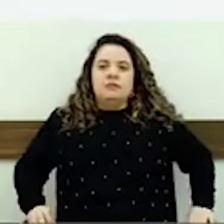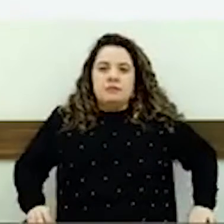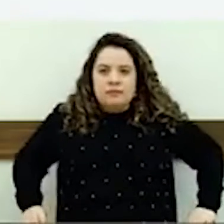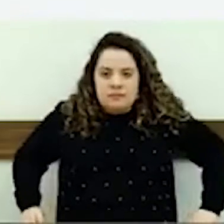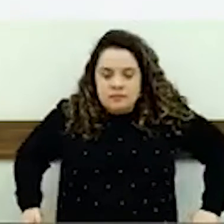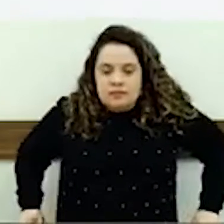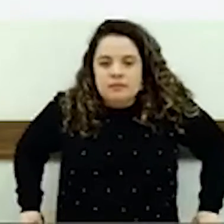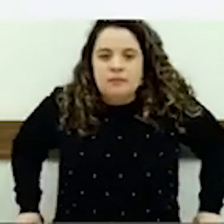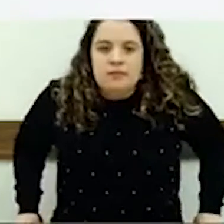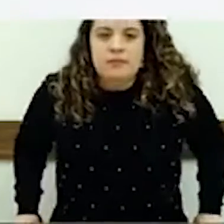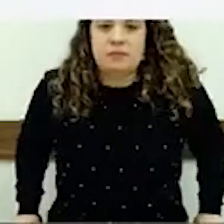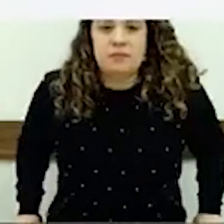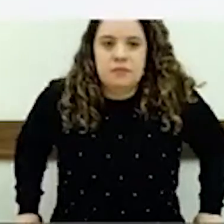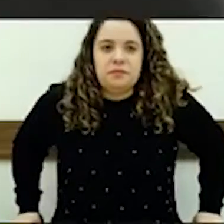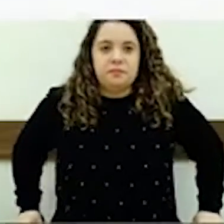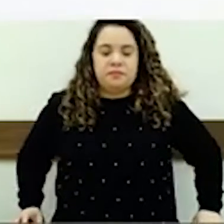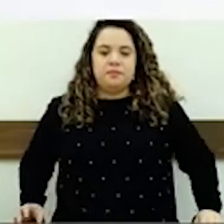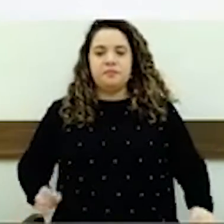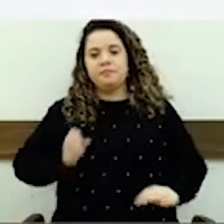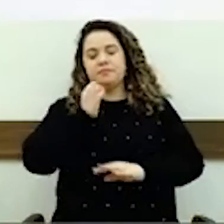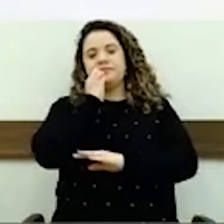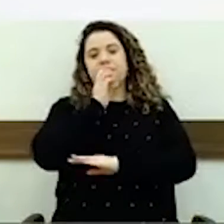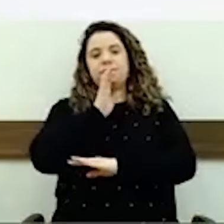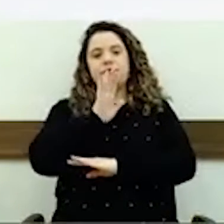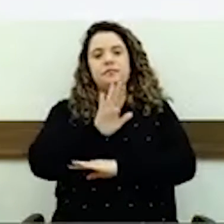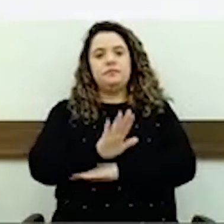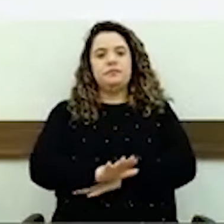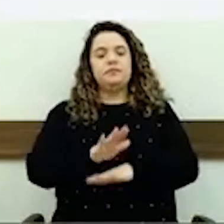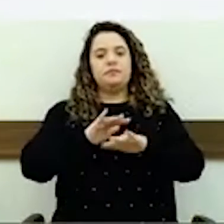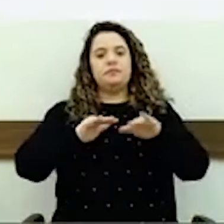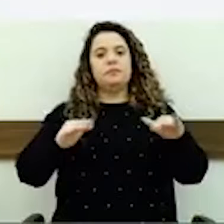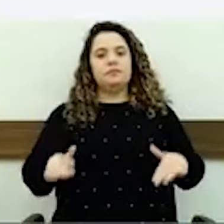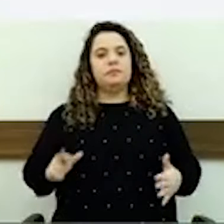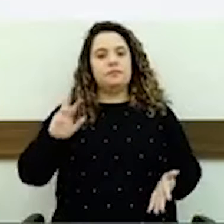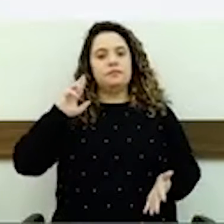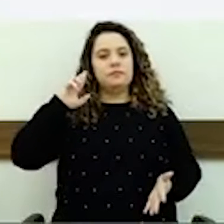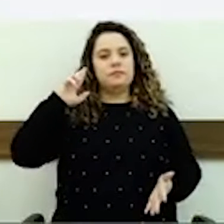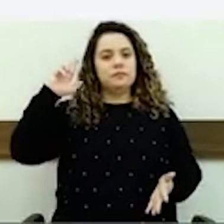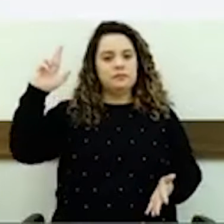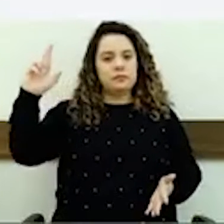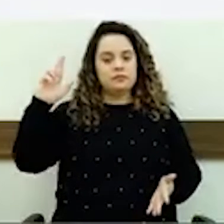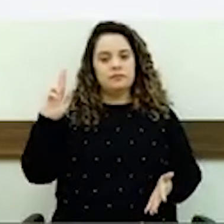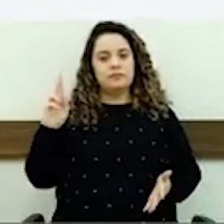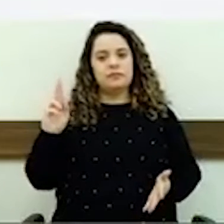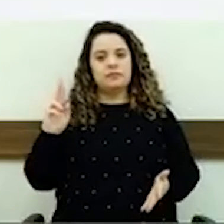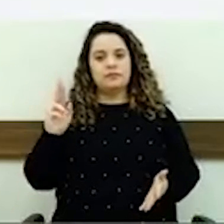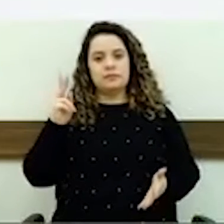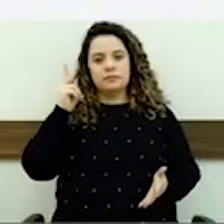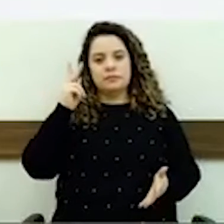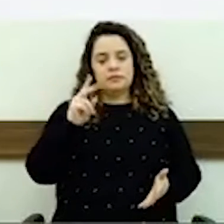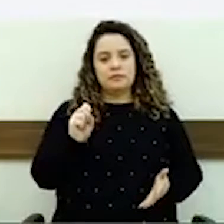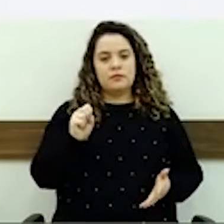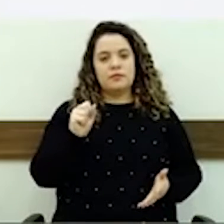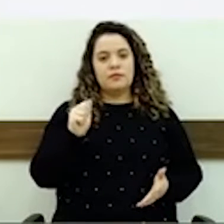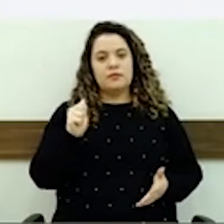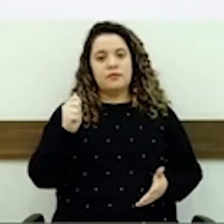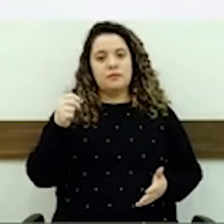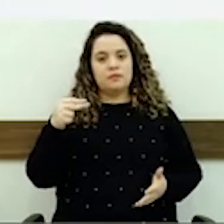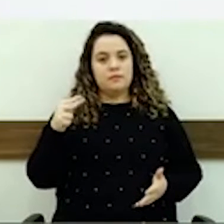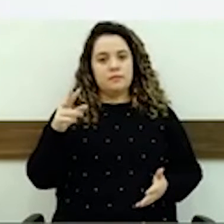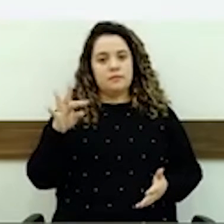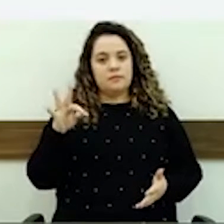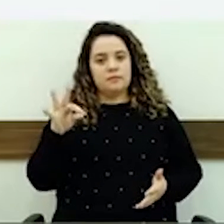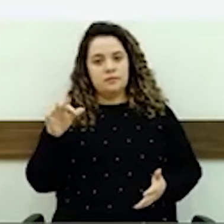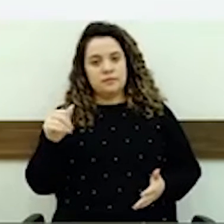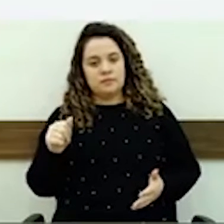Boa tarde, mesa diretiva, meus nobres pares, ao público aqui presente, a dona Santa, presidente lá do bairro Vila Rica, a